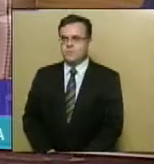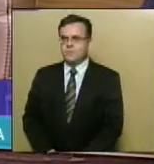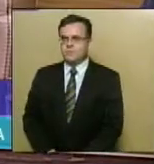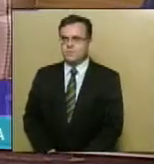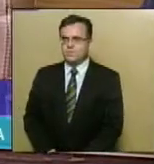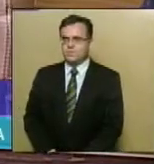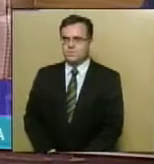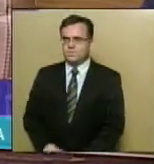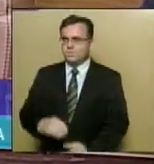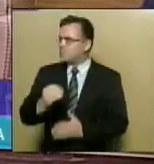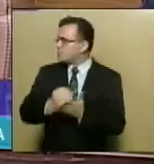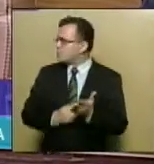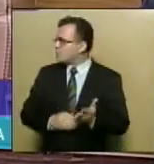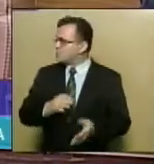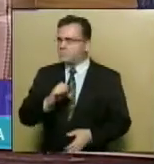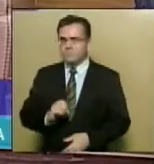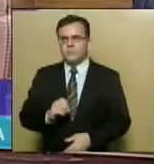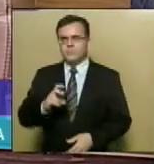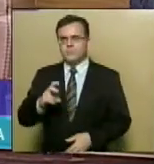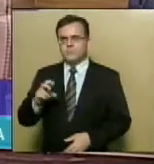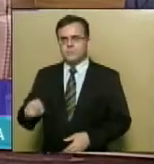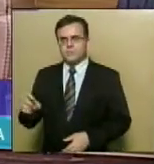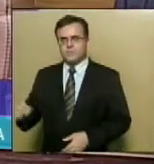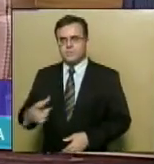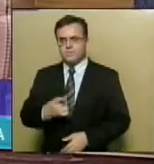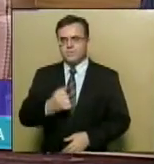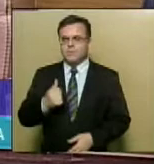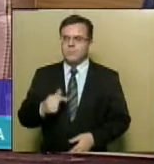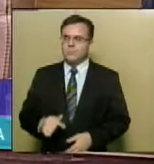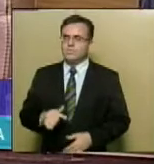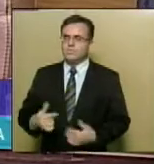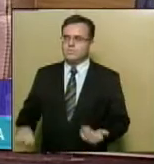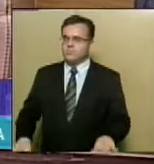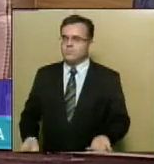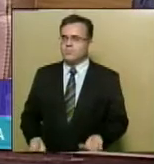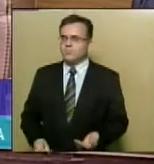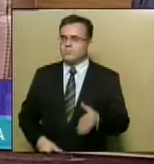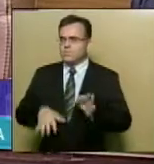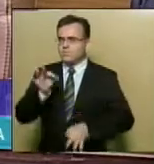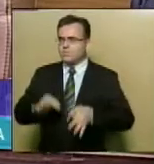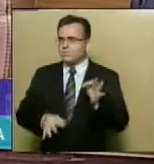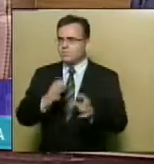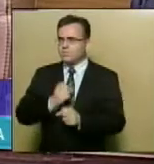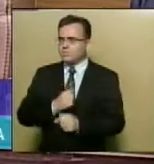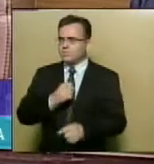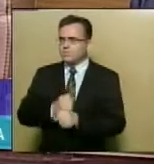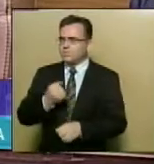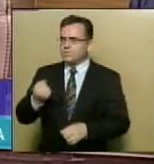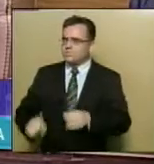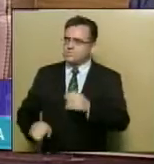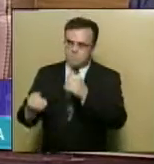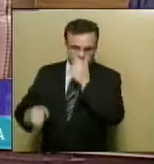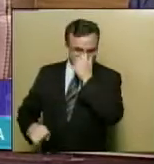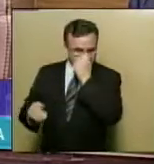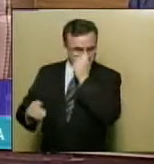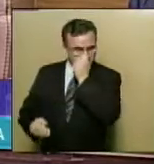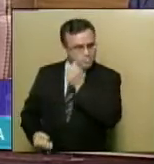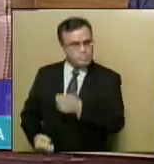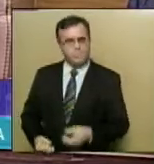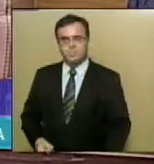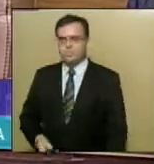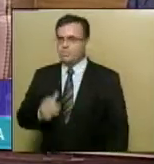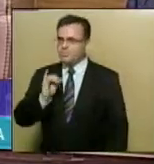Oficio 0500, 2017. Tribunal de Contas do Estado do Sergipe. Caminha